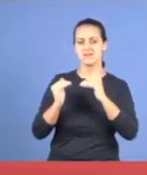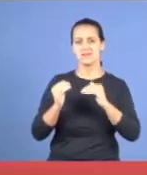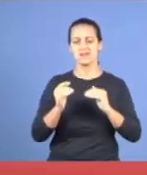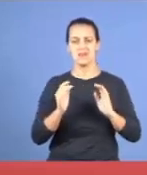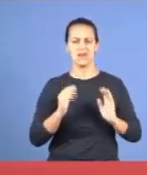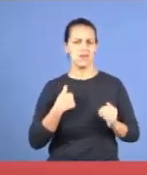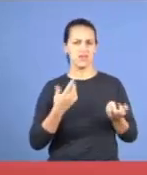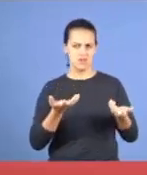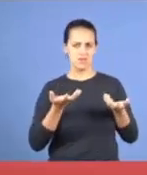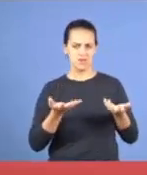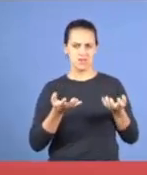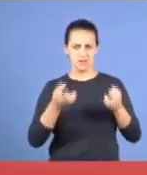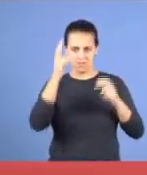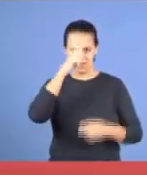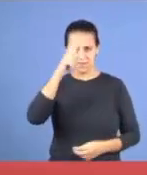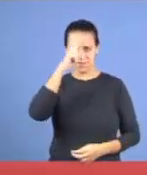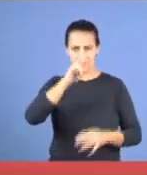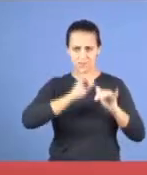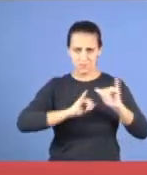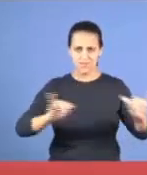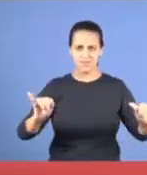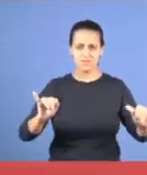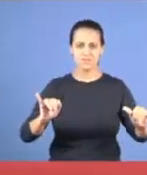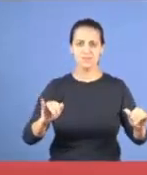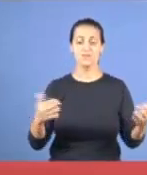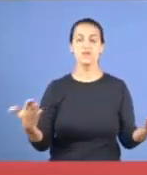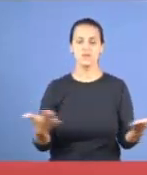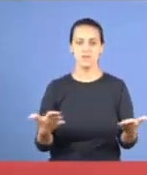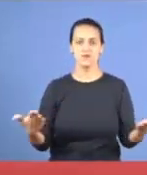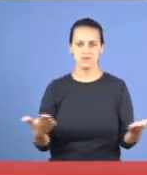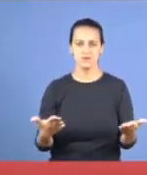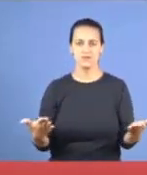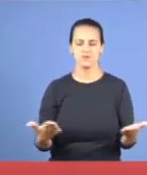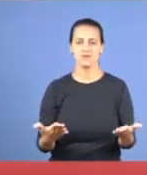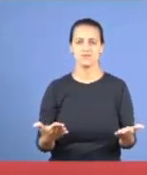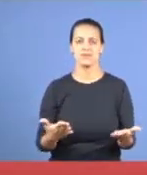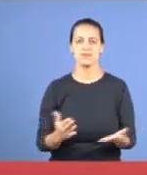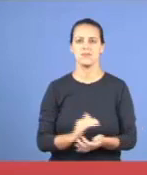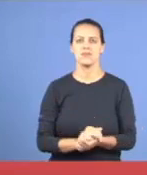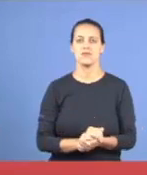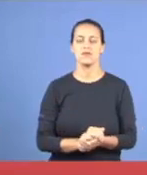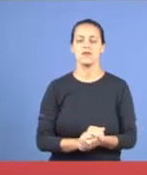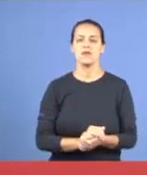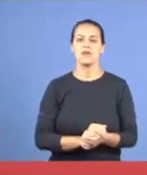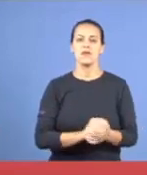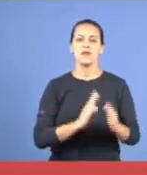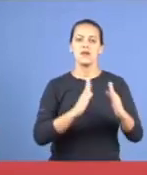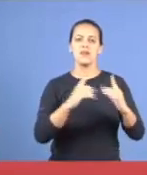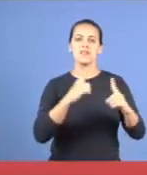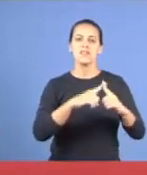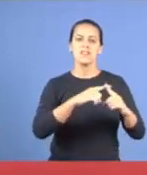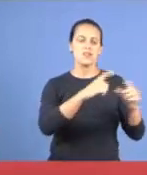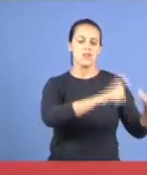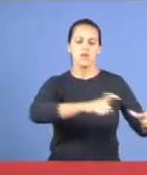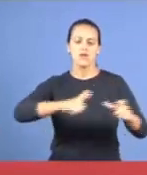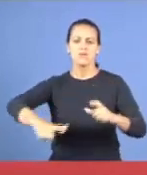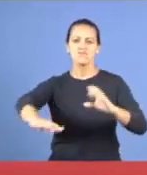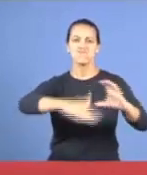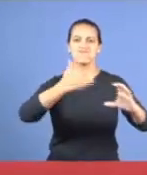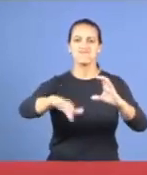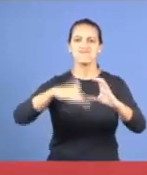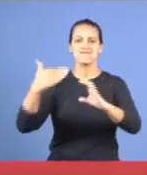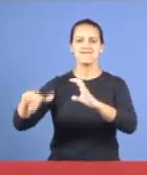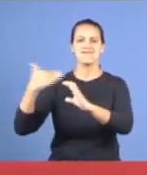ainda, lembrar uma coisa, hoje, nós estamos recebendo, é, das igrejas, de todos os lugares, as